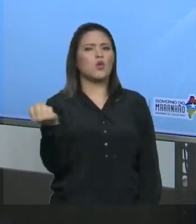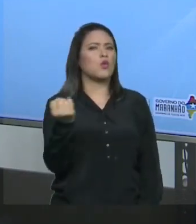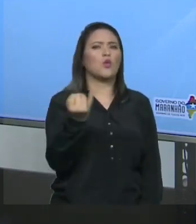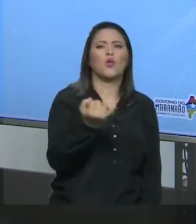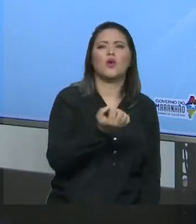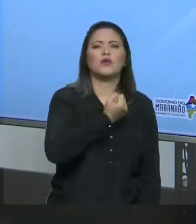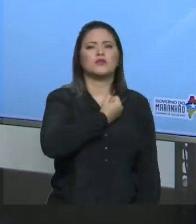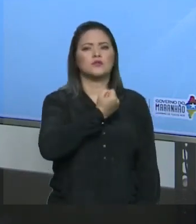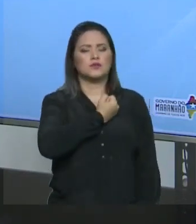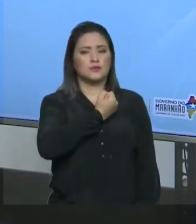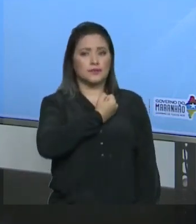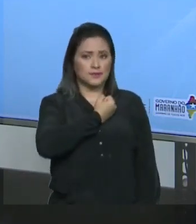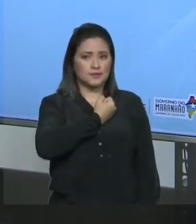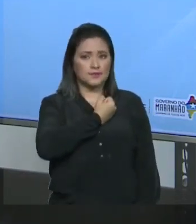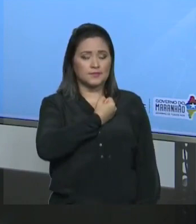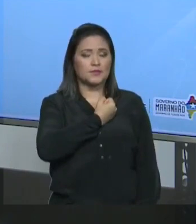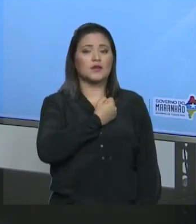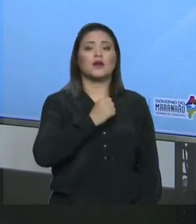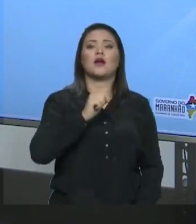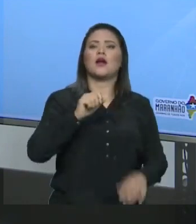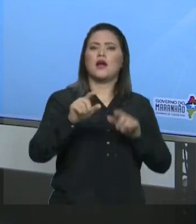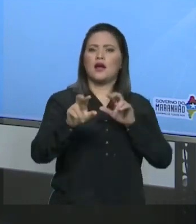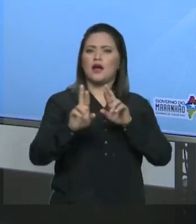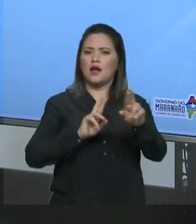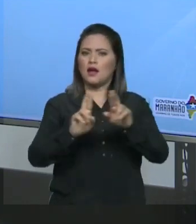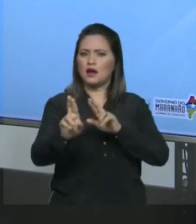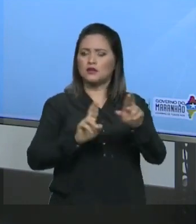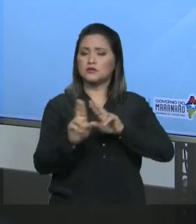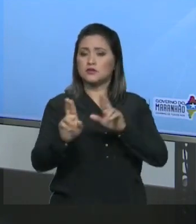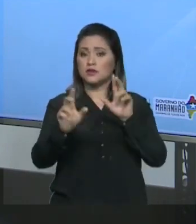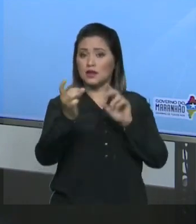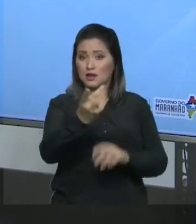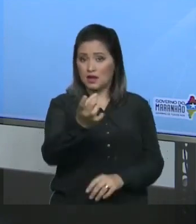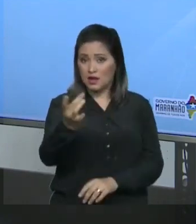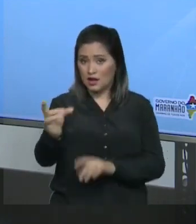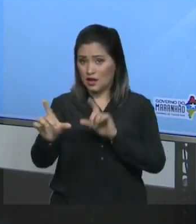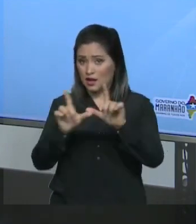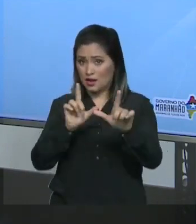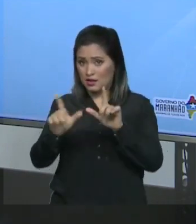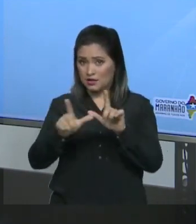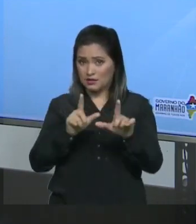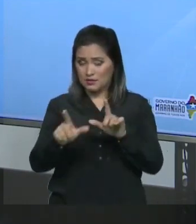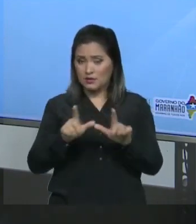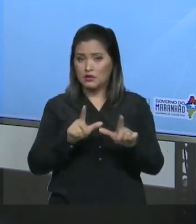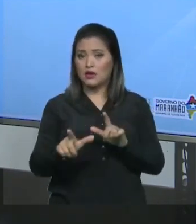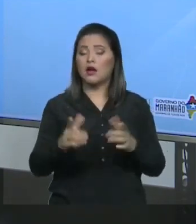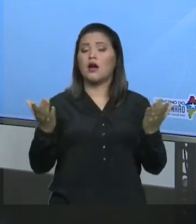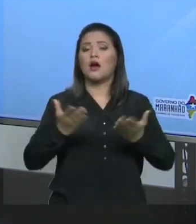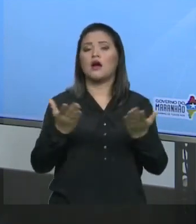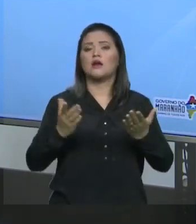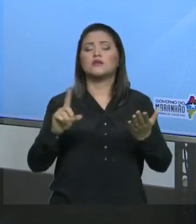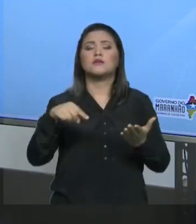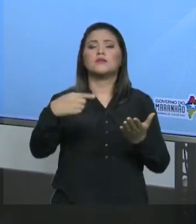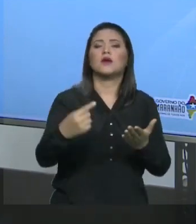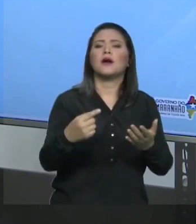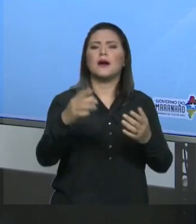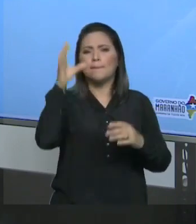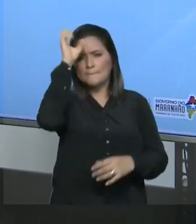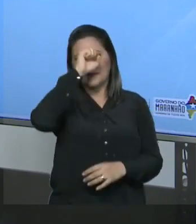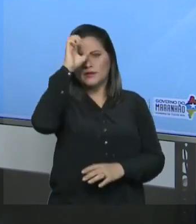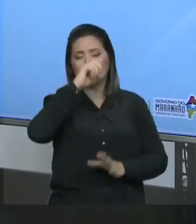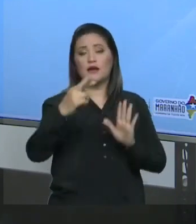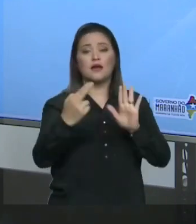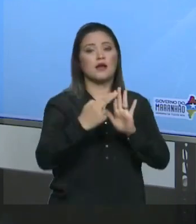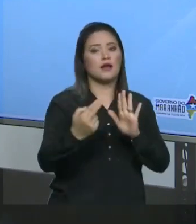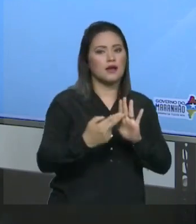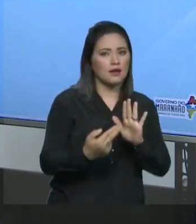aprender as regras. Eu sei quais são os símbolos, preciso das regras para utilizar esse sistema. Tudo bem?